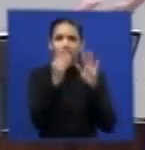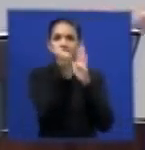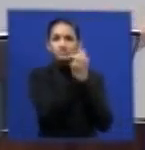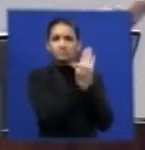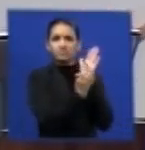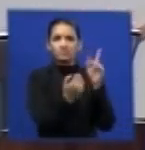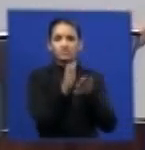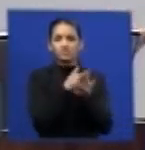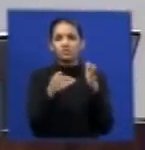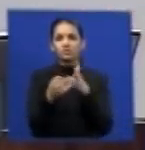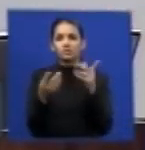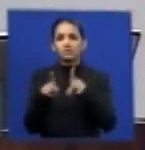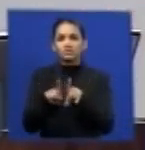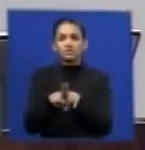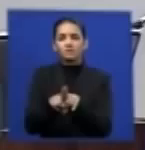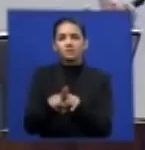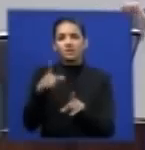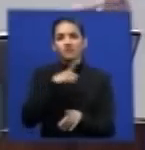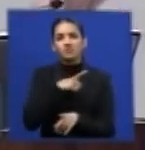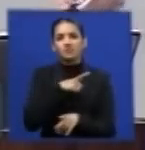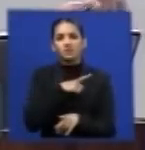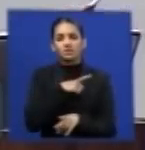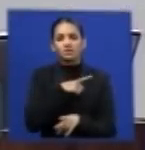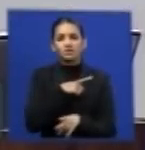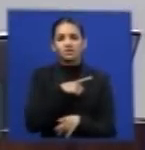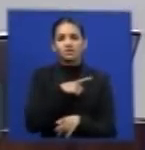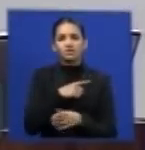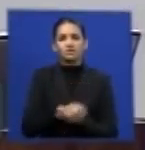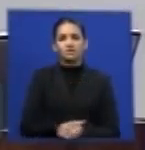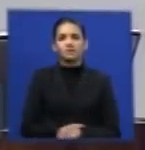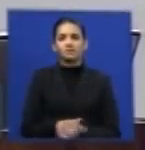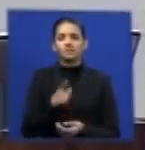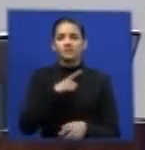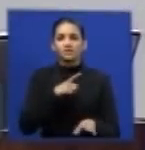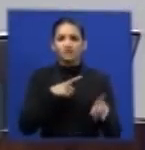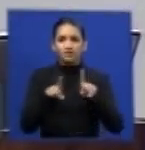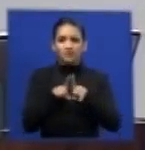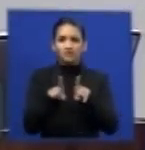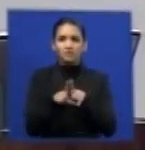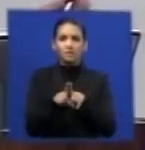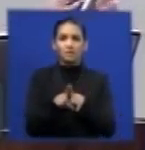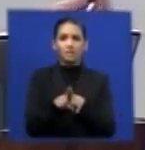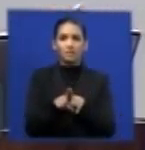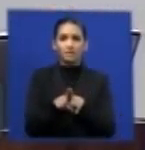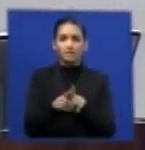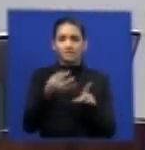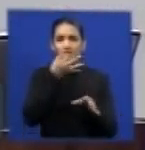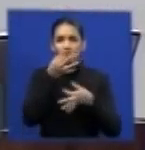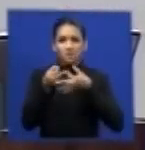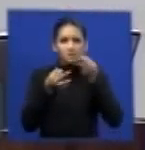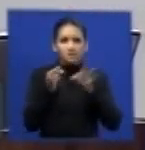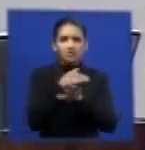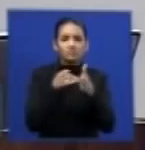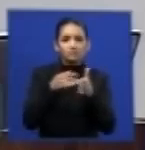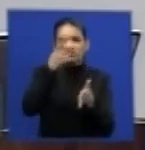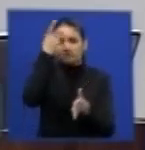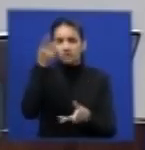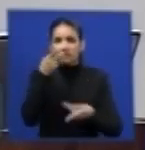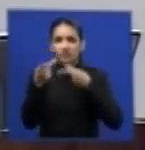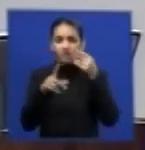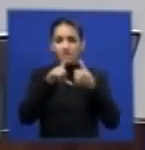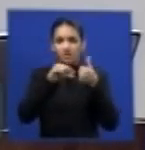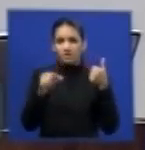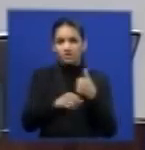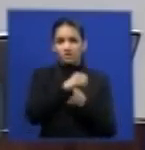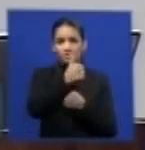diretamente estão também contemplados nessa pretensão trazida a vossas excelências que é do artigo 170